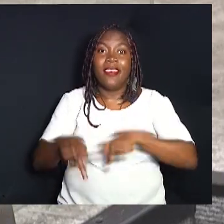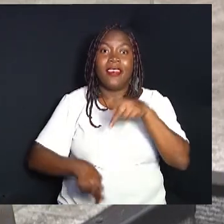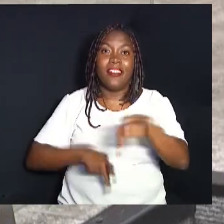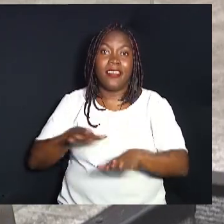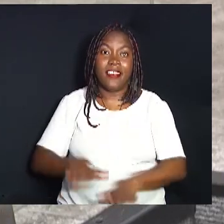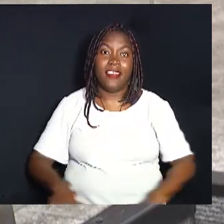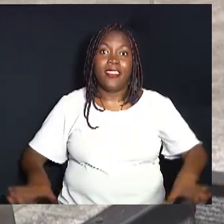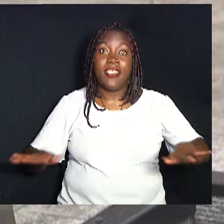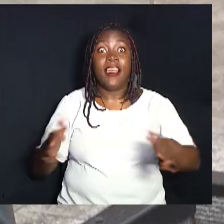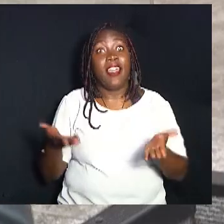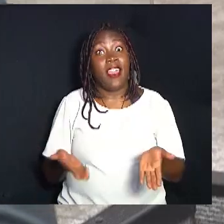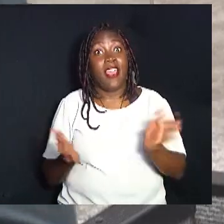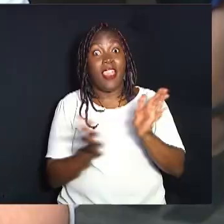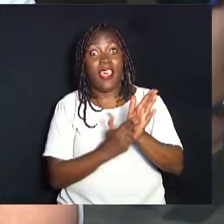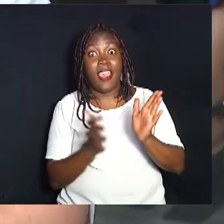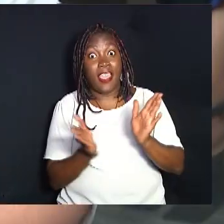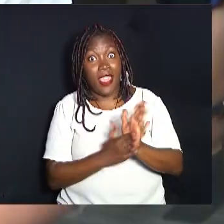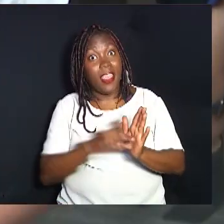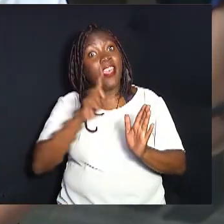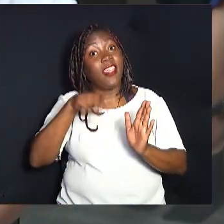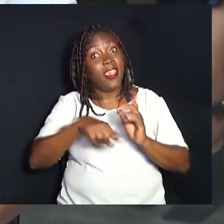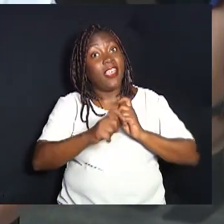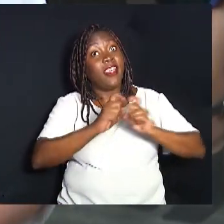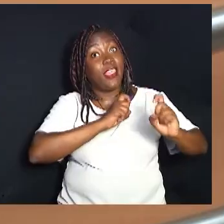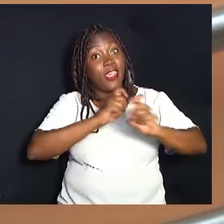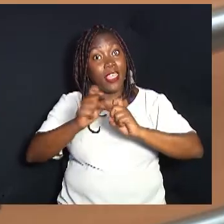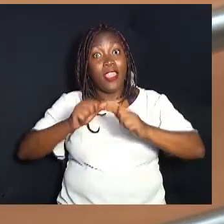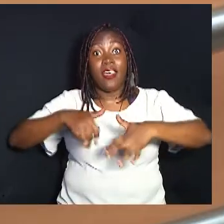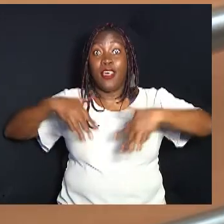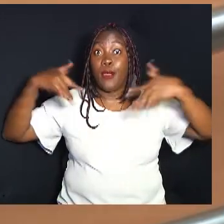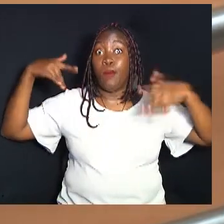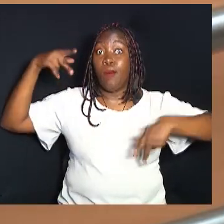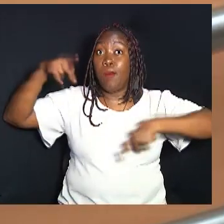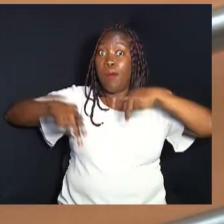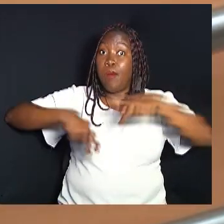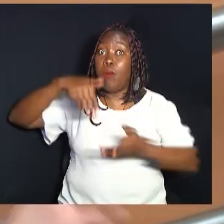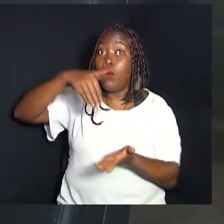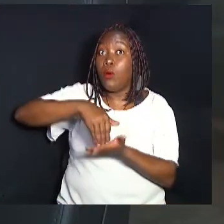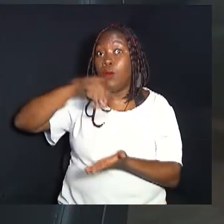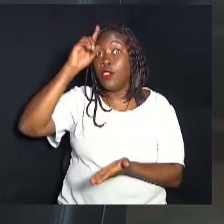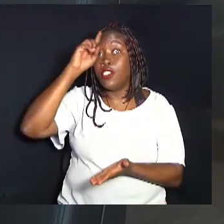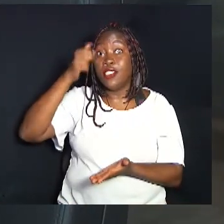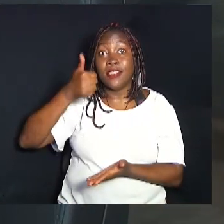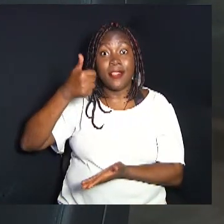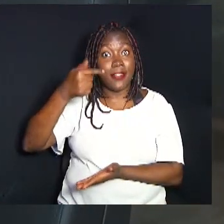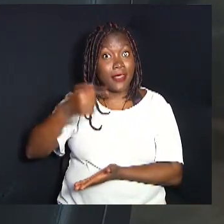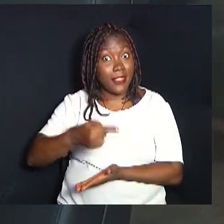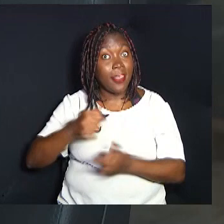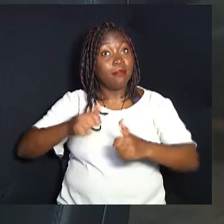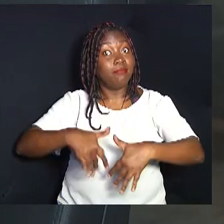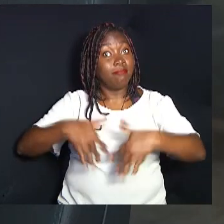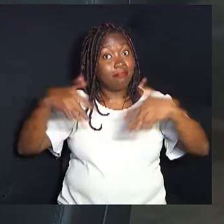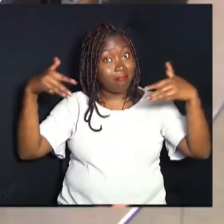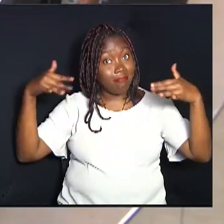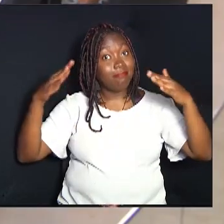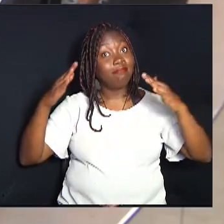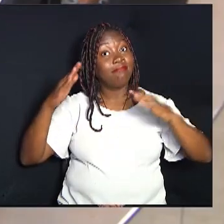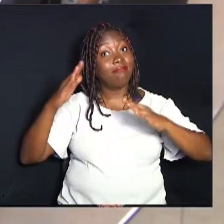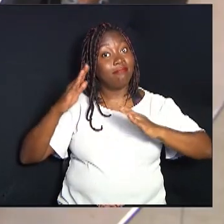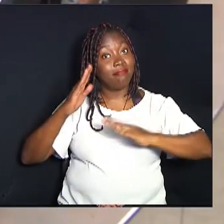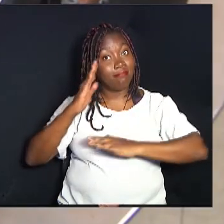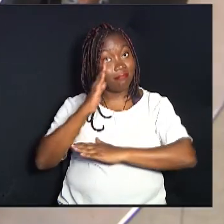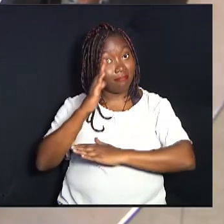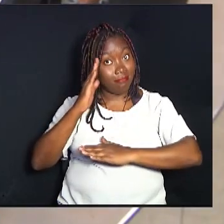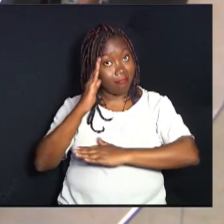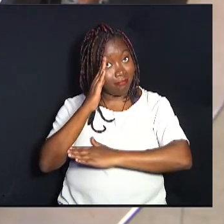também a nossa população como um todo. Essa proposta foi discutida em audiência pública no último dia 17, no